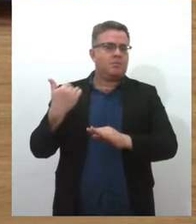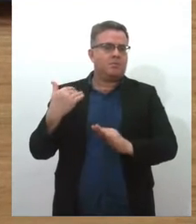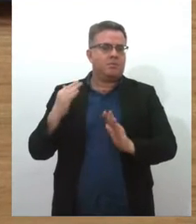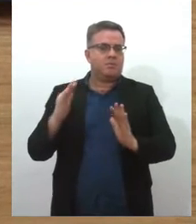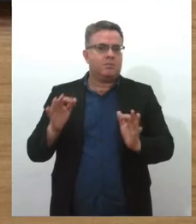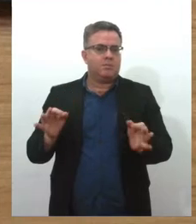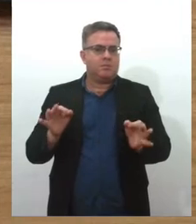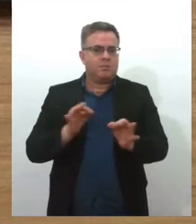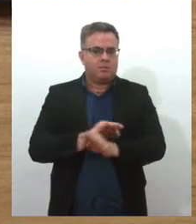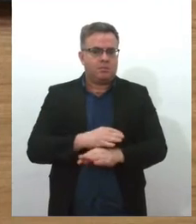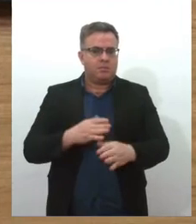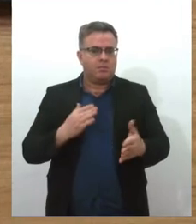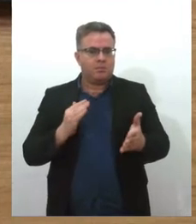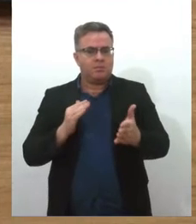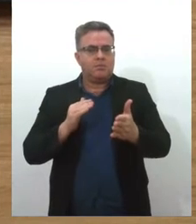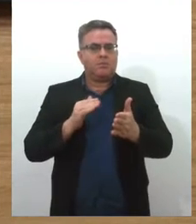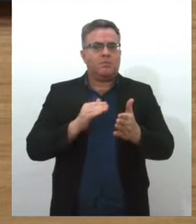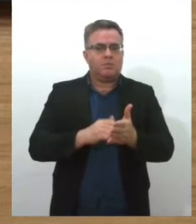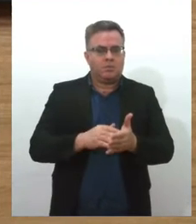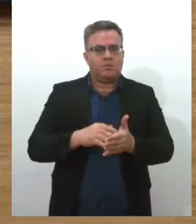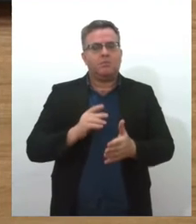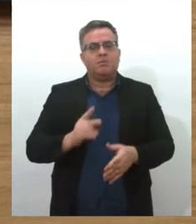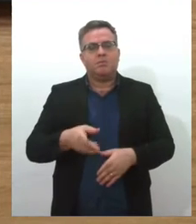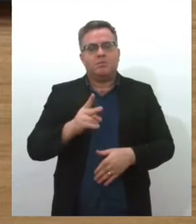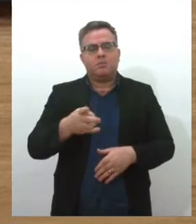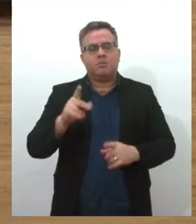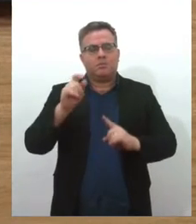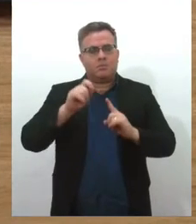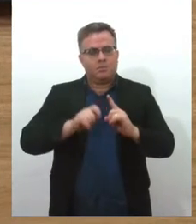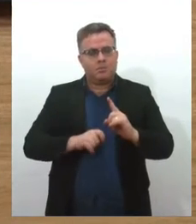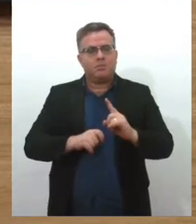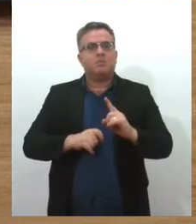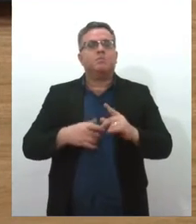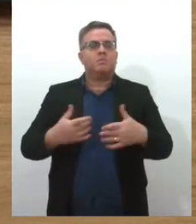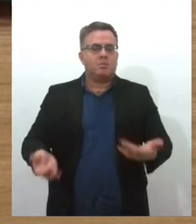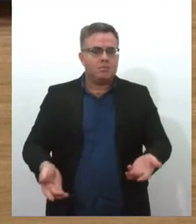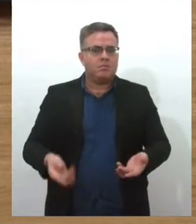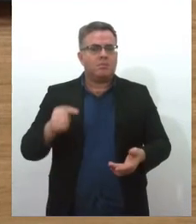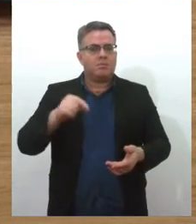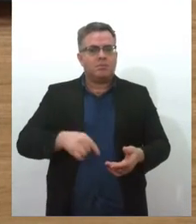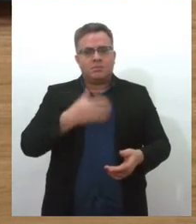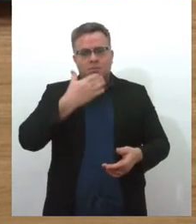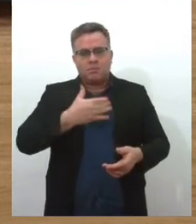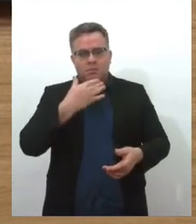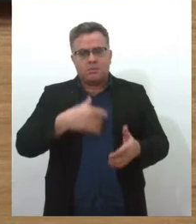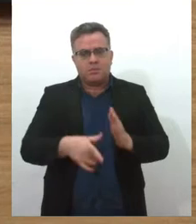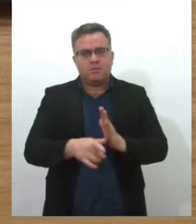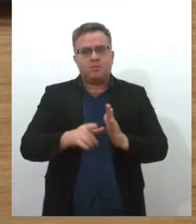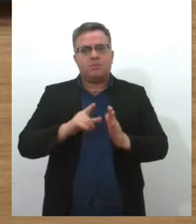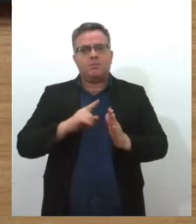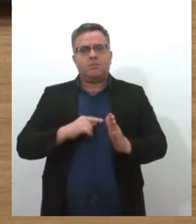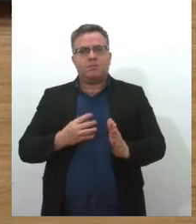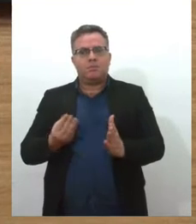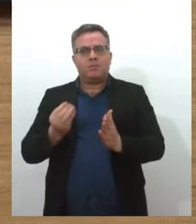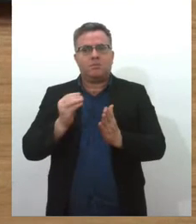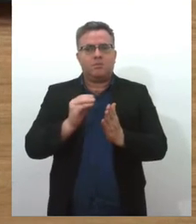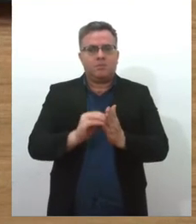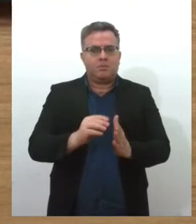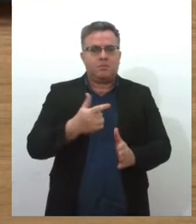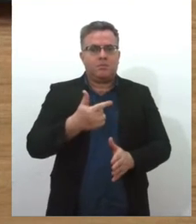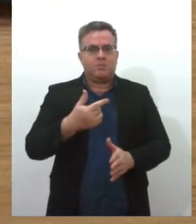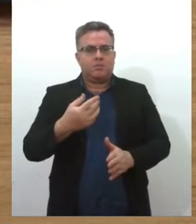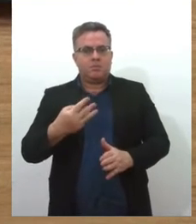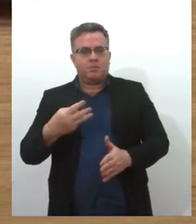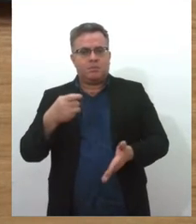10 últimos dias de cada mês. Em dezembro, em função do feriado de Natal, os pagamentos vão até o dia 23,